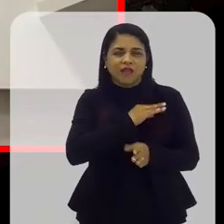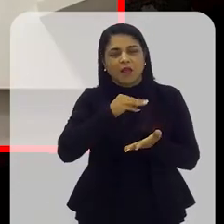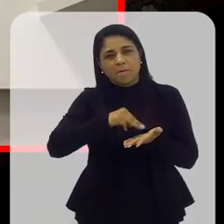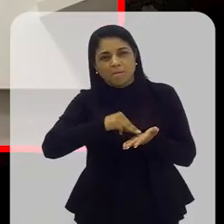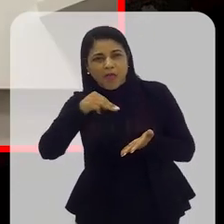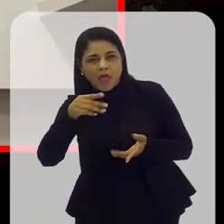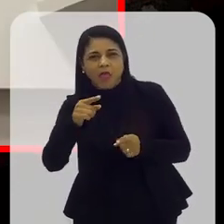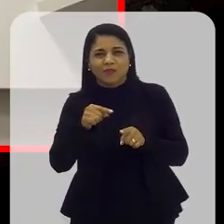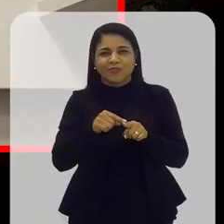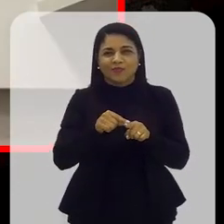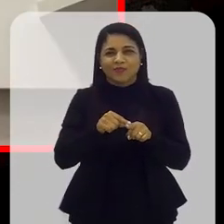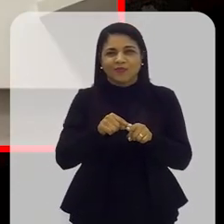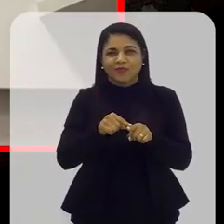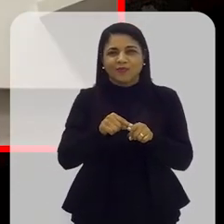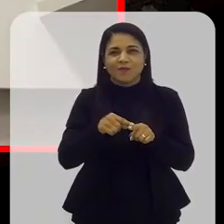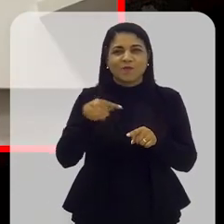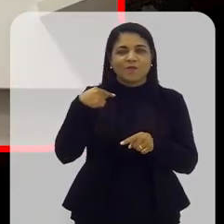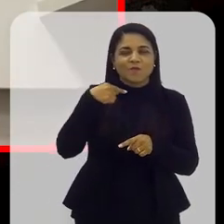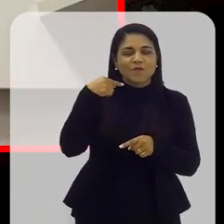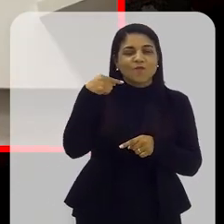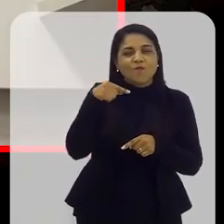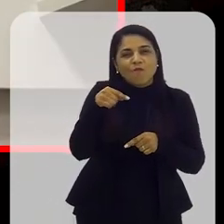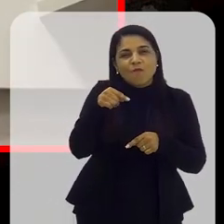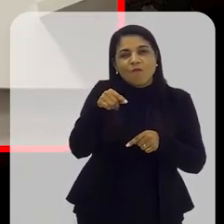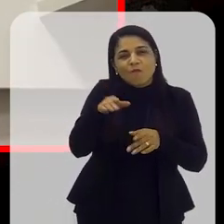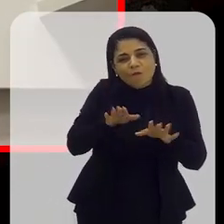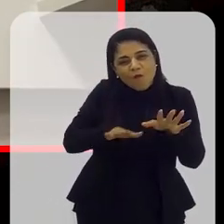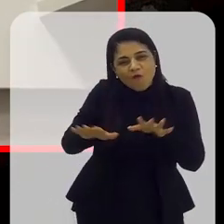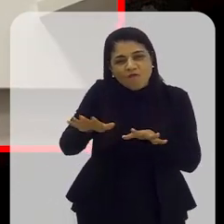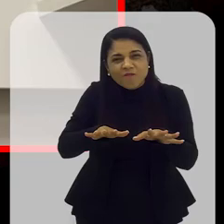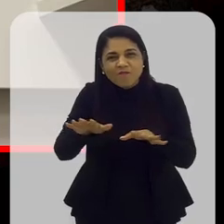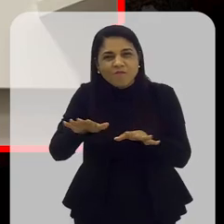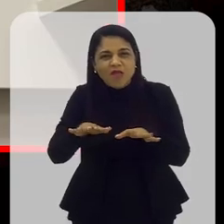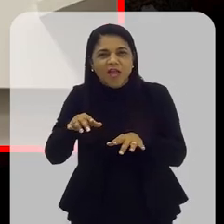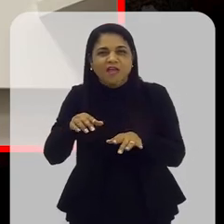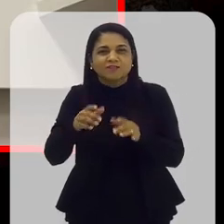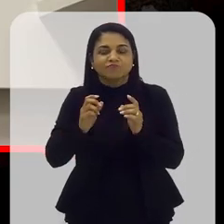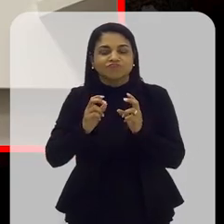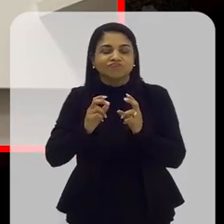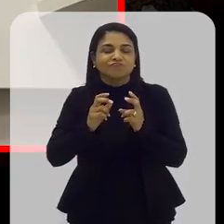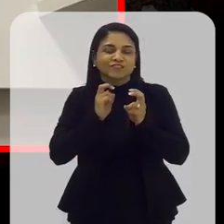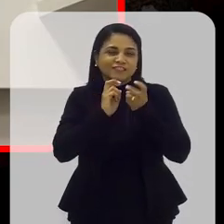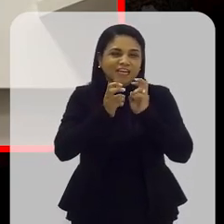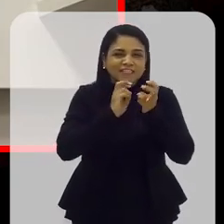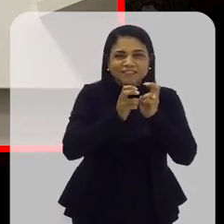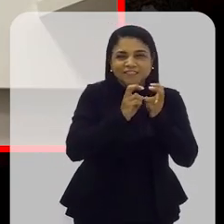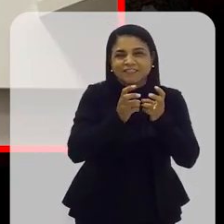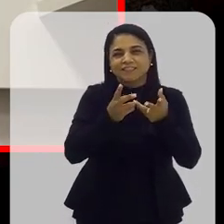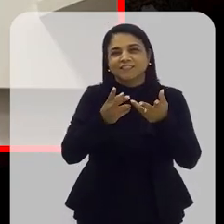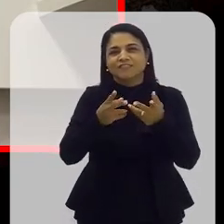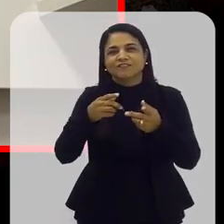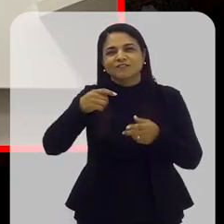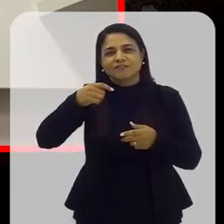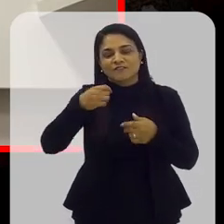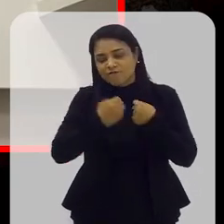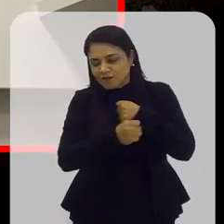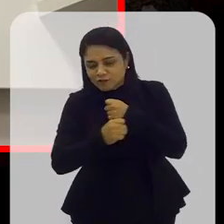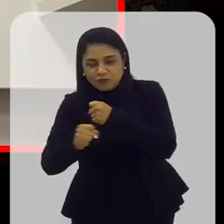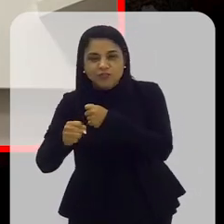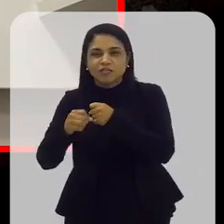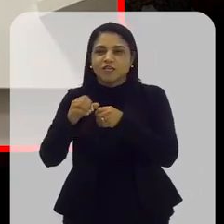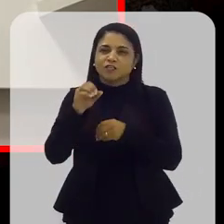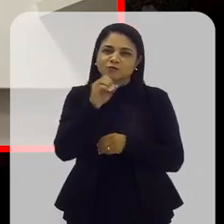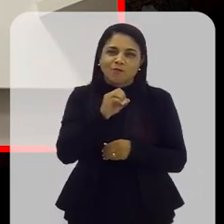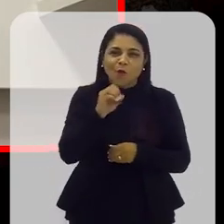De fazer todos os movimentos, né? De forma de trenzinho que a gente explica para as crianças, de